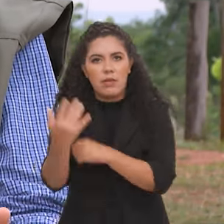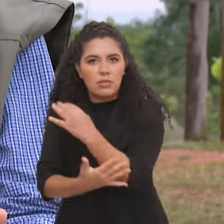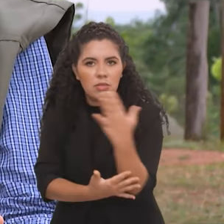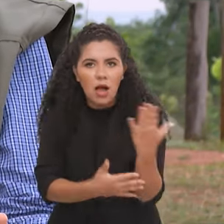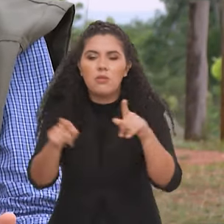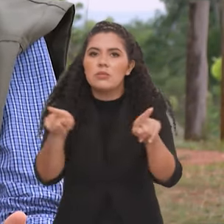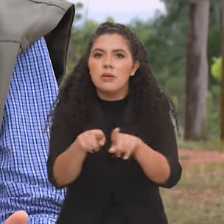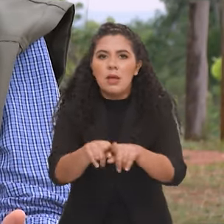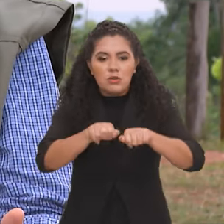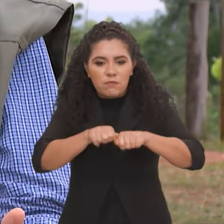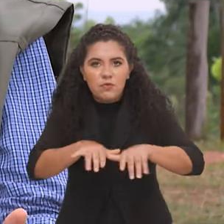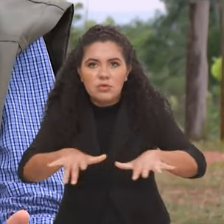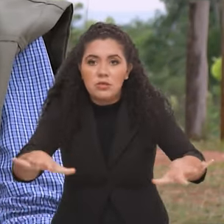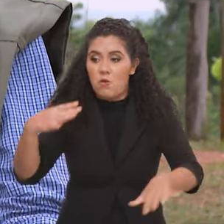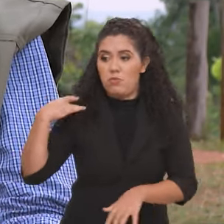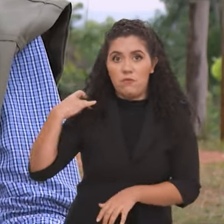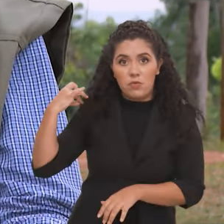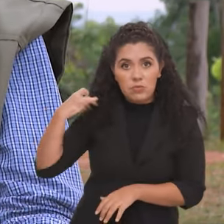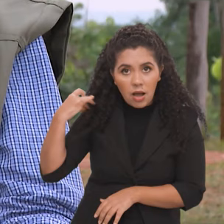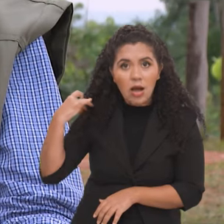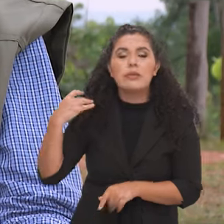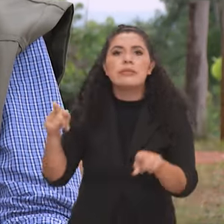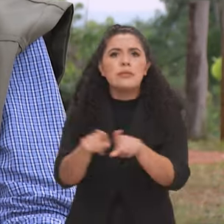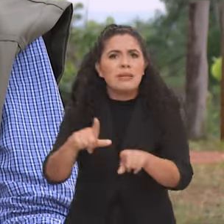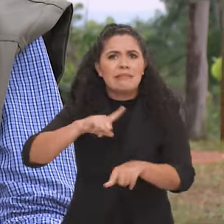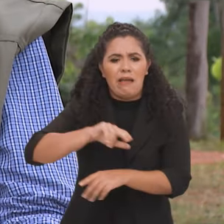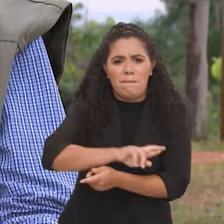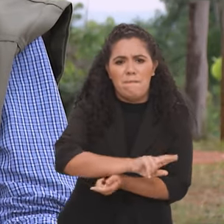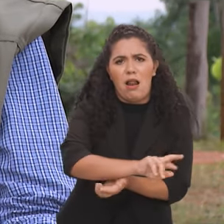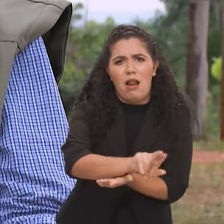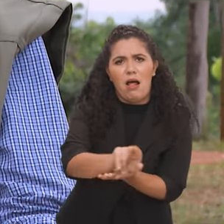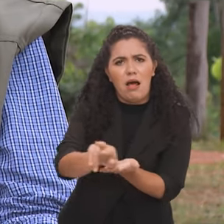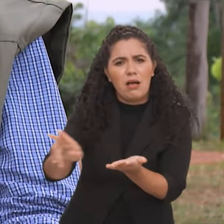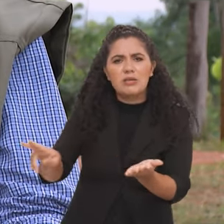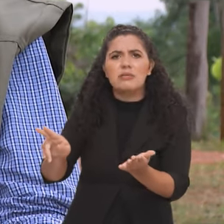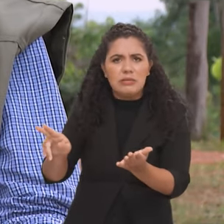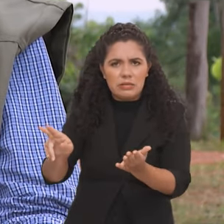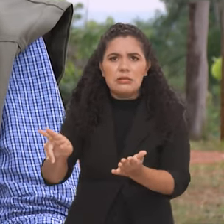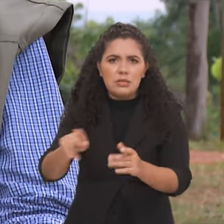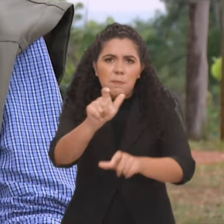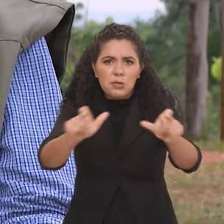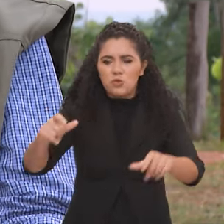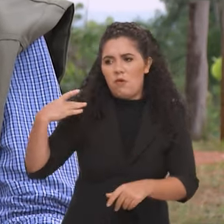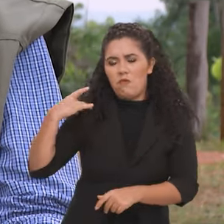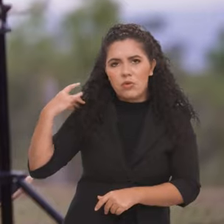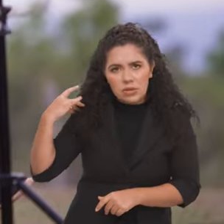na difusão do voluntariado. Nós temos um conjunto grande de voluntários.